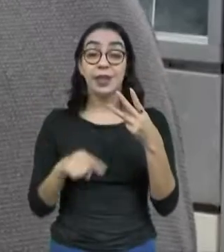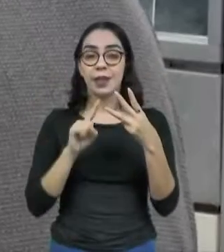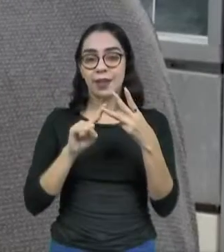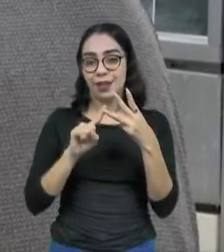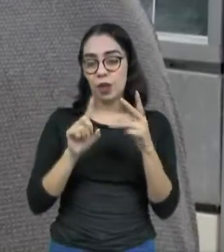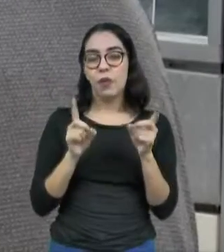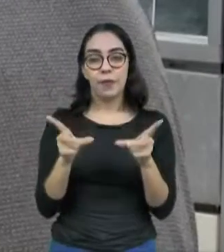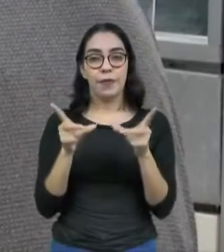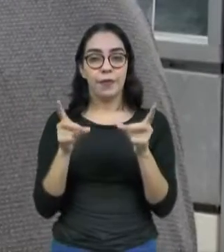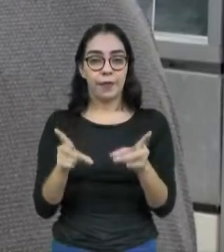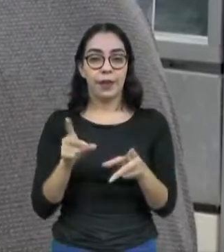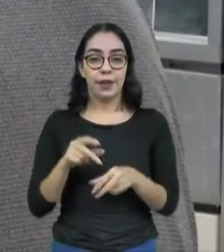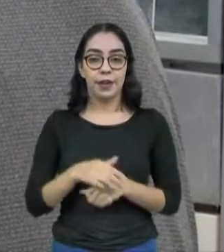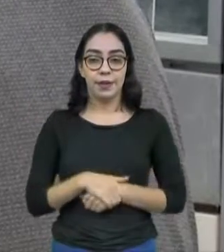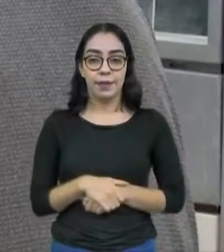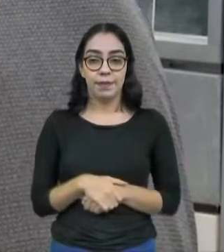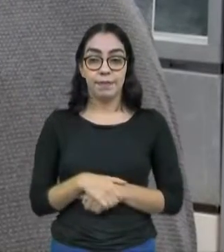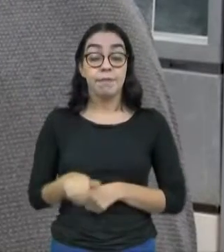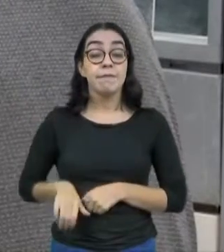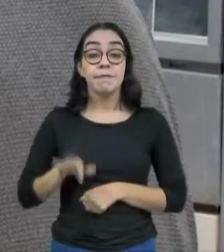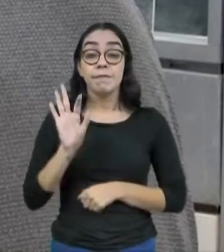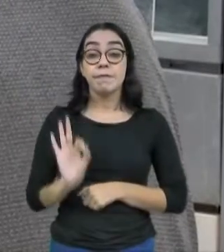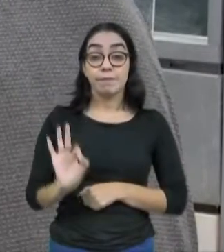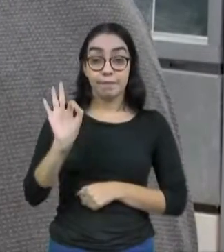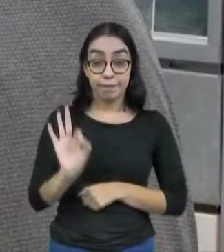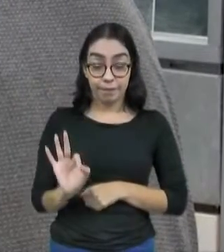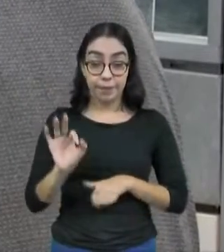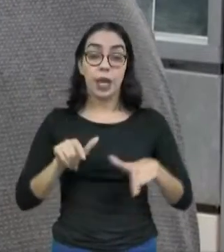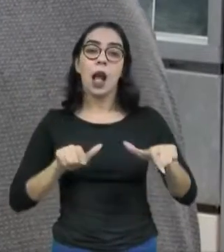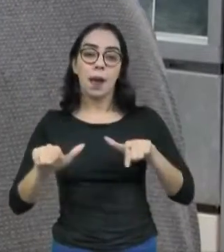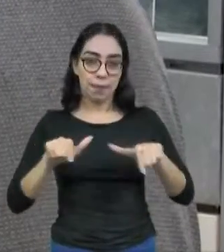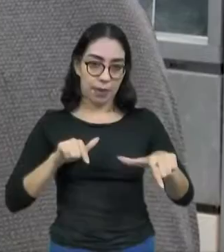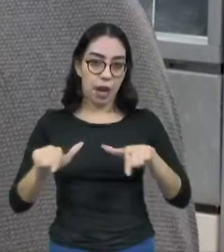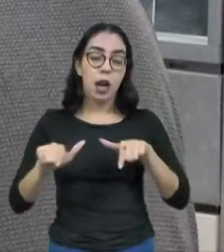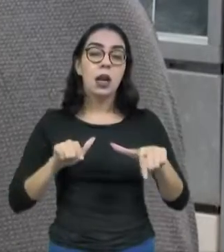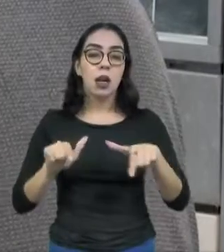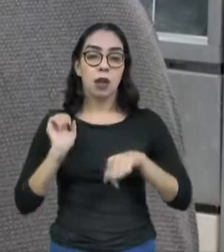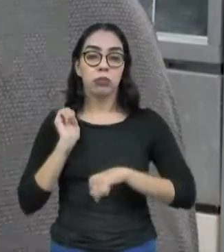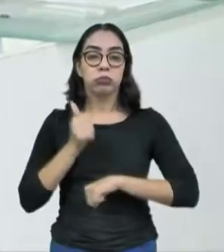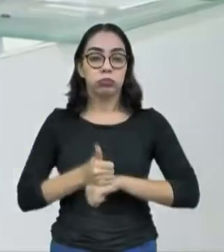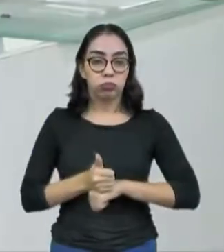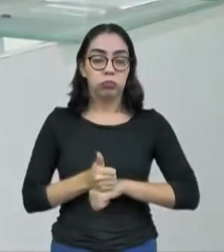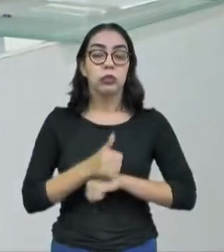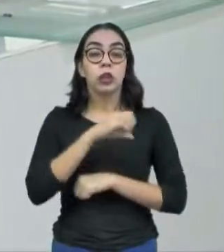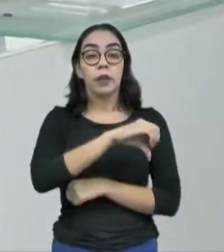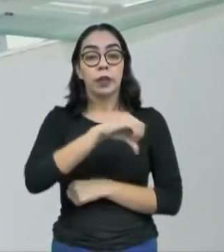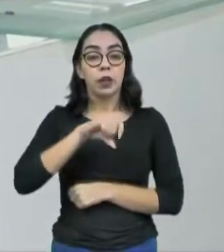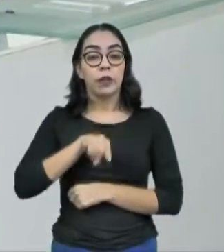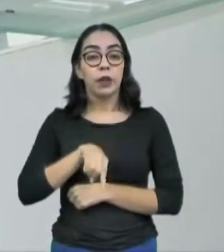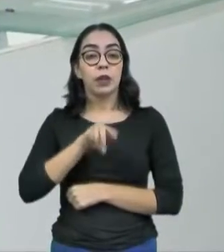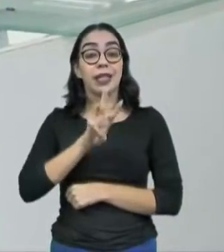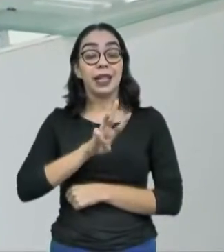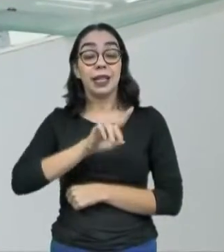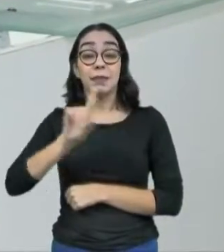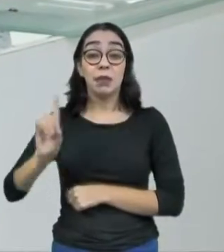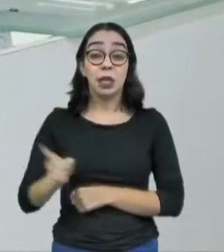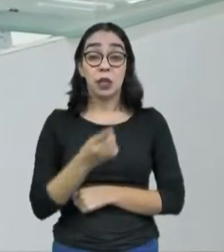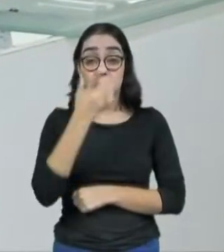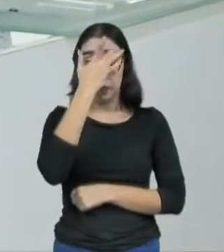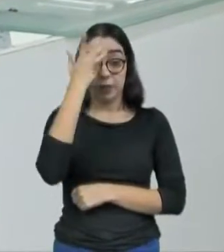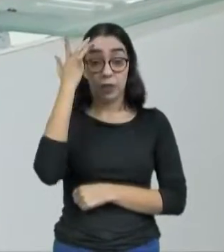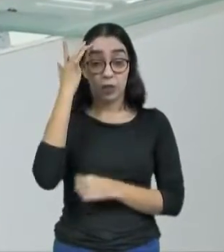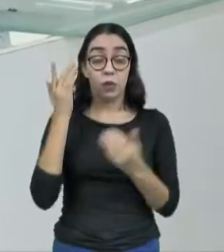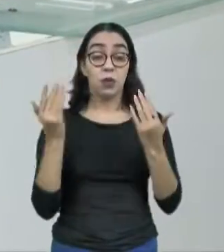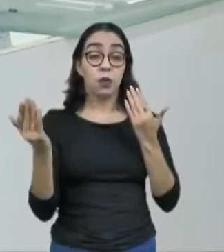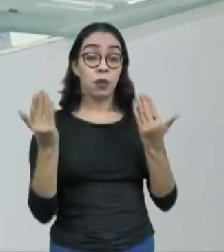contingente de pessoas ocupadas atingiu a marca de R$ 99,3 milhões, avanço de 1% em comparação com o